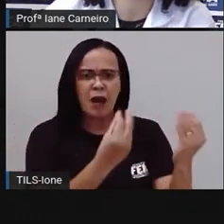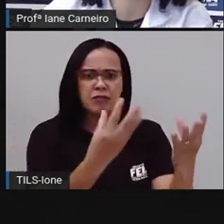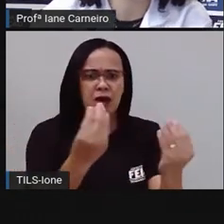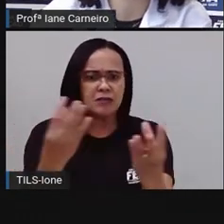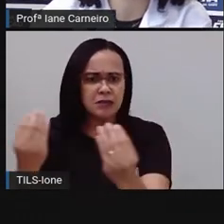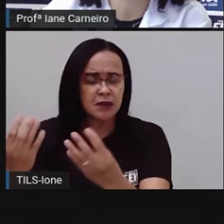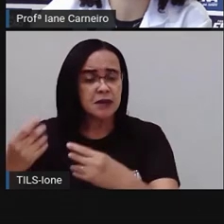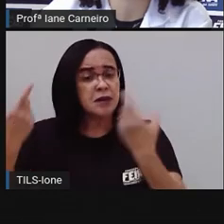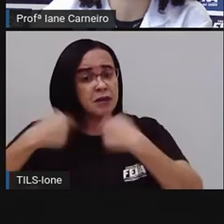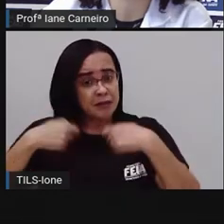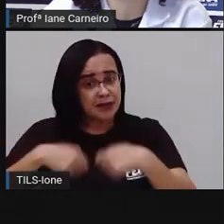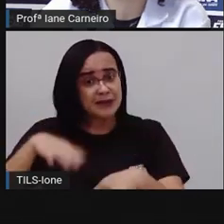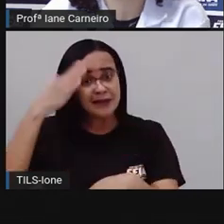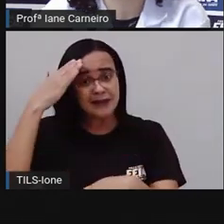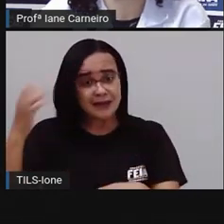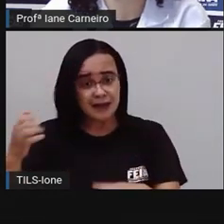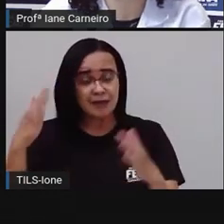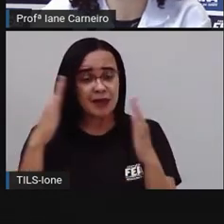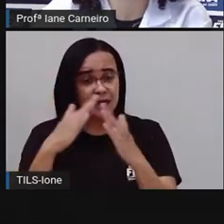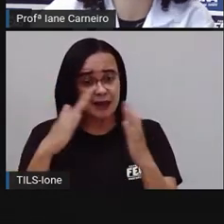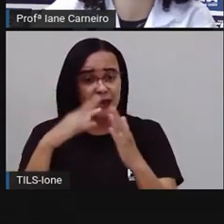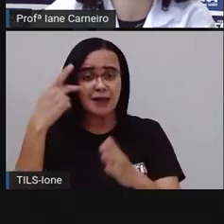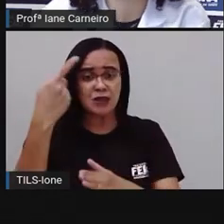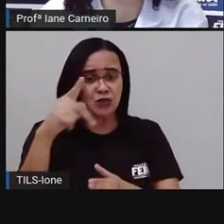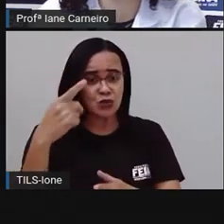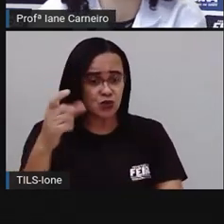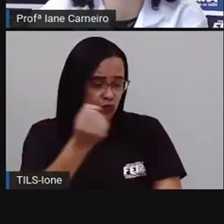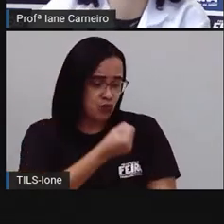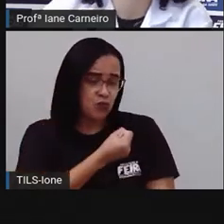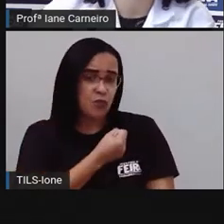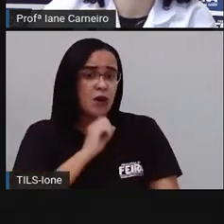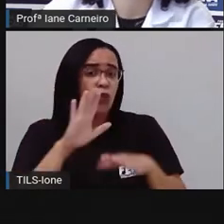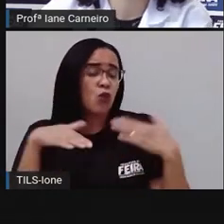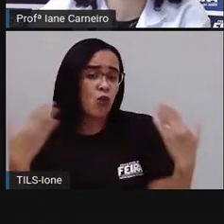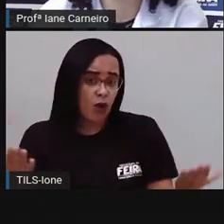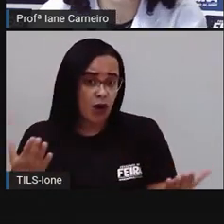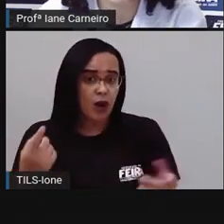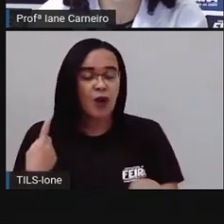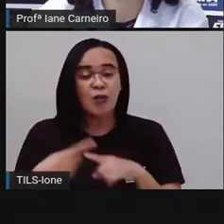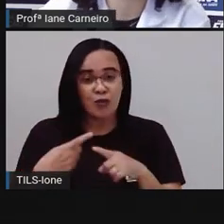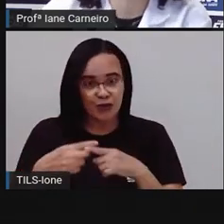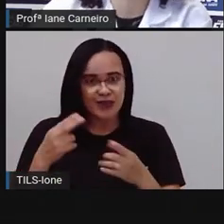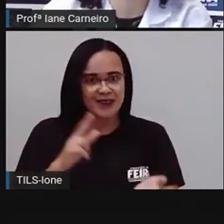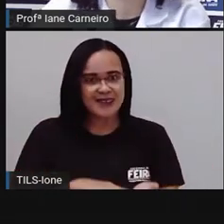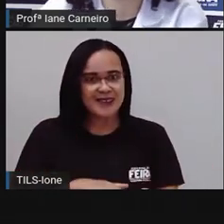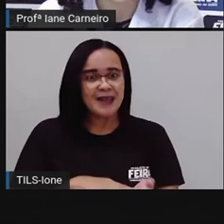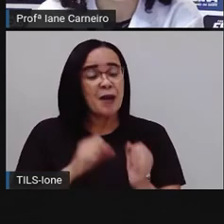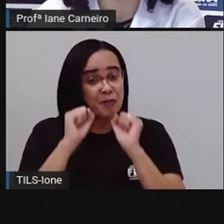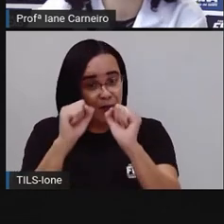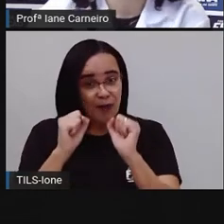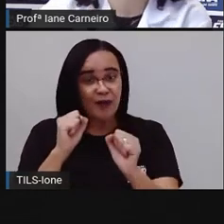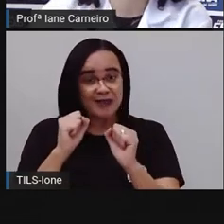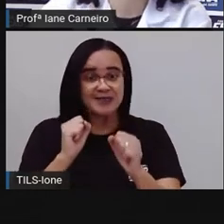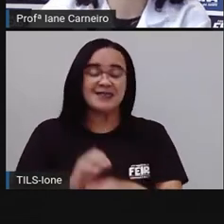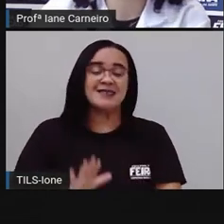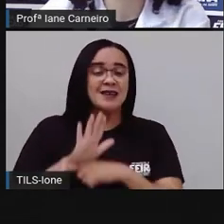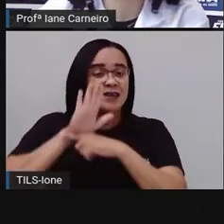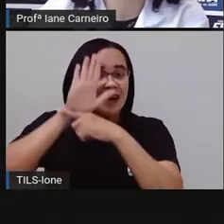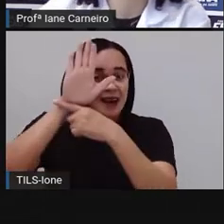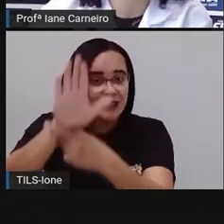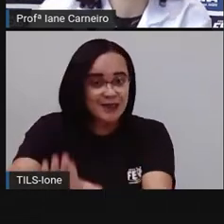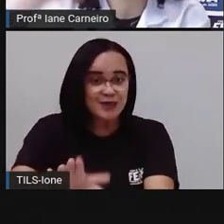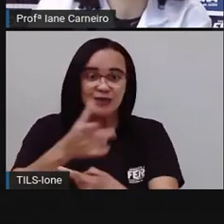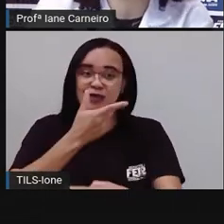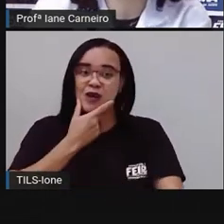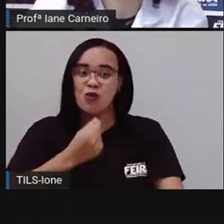que sua casa representa naquela rua. E aí, vai ajudar o carteiro, vai ajudar o entregador, né? Do correio, o entregador